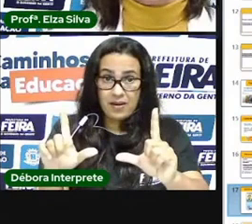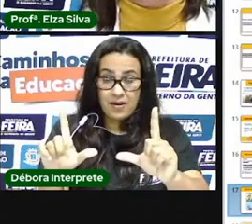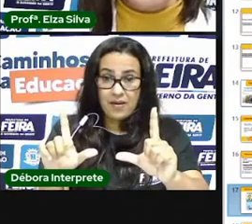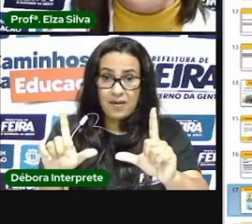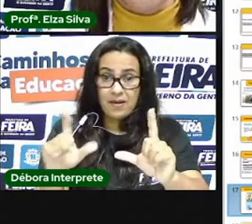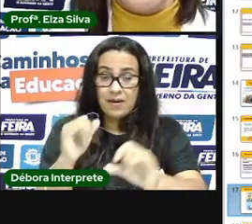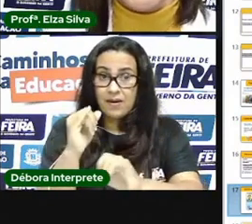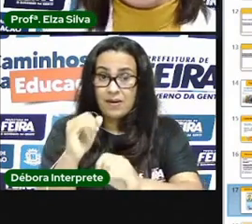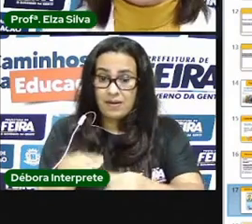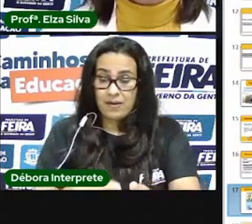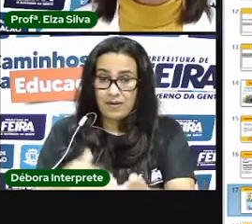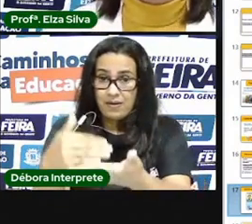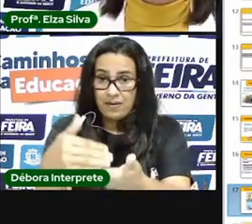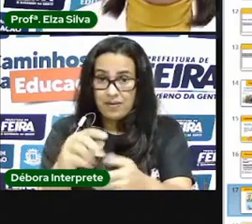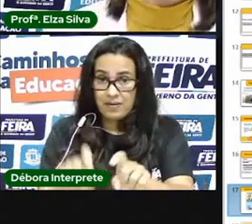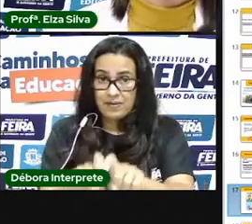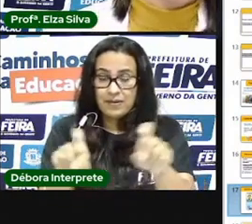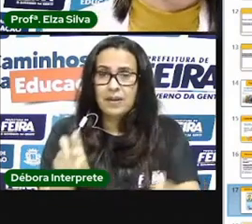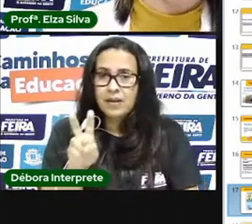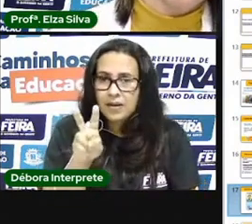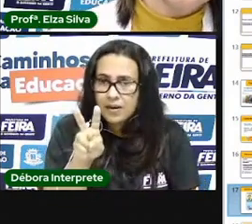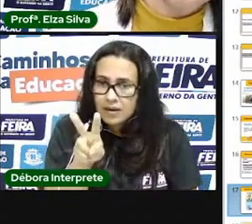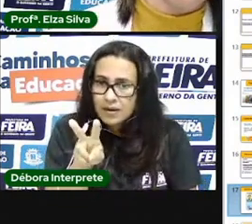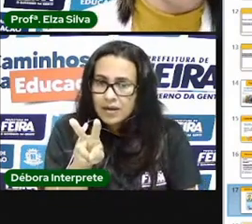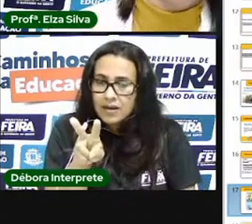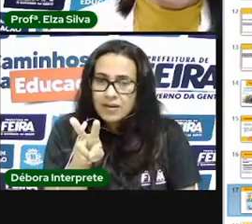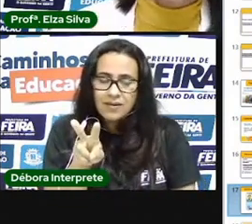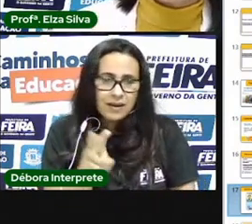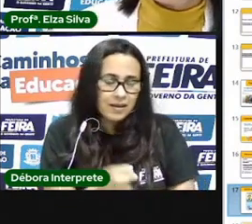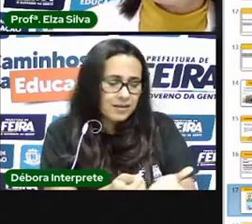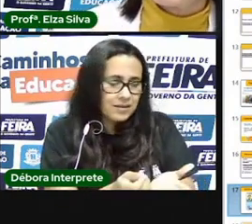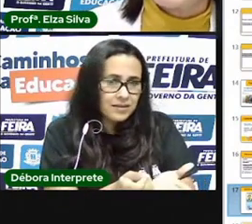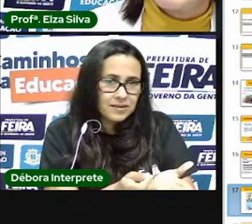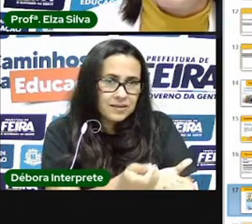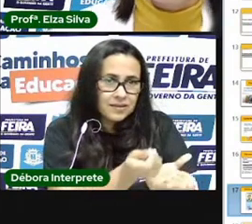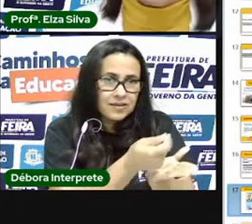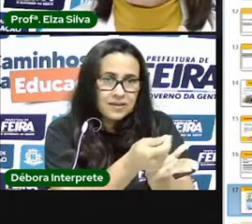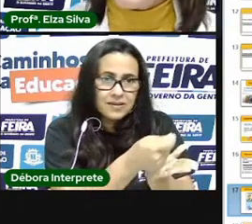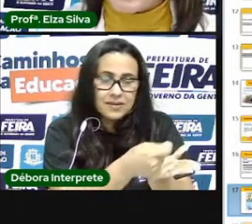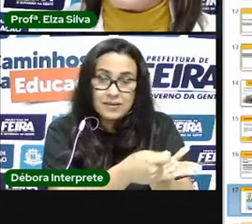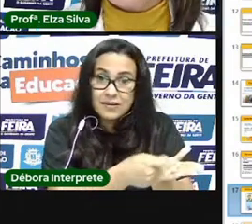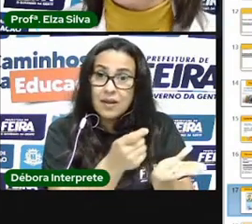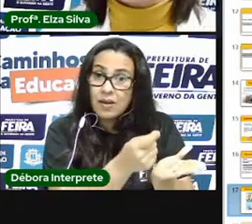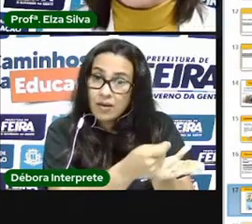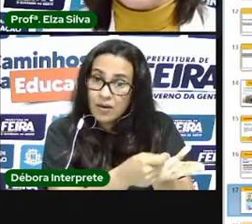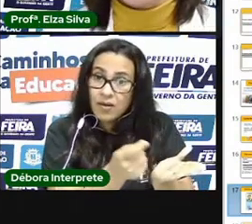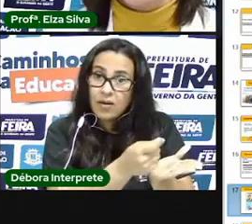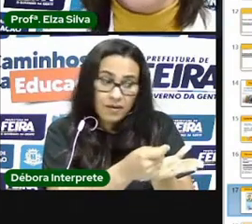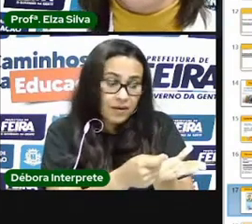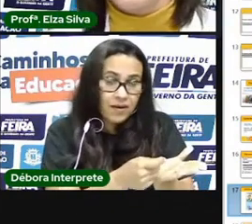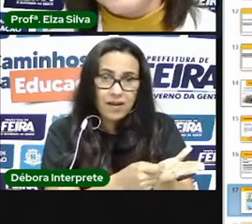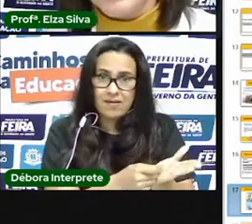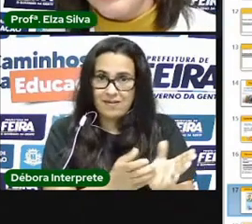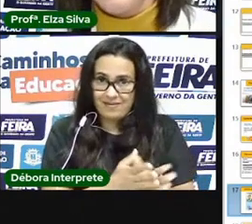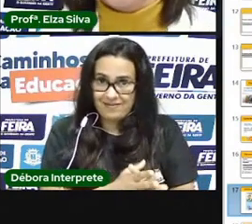tentando reproduzir e depois ele foi se aperfeiçoando fez cursos no cuca inclusive que